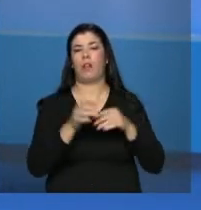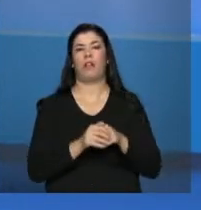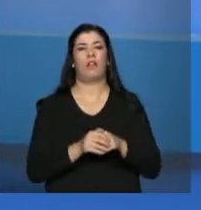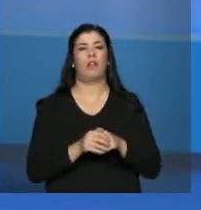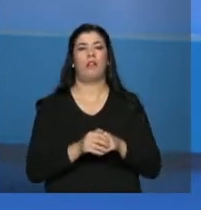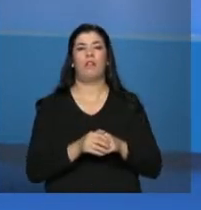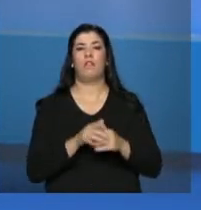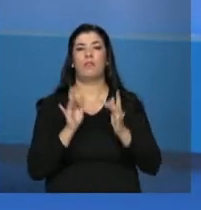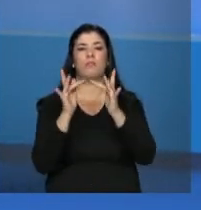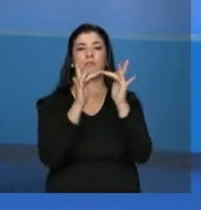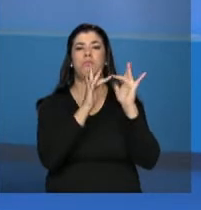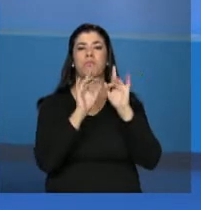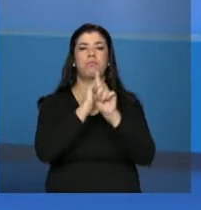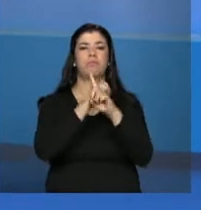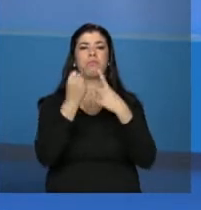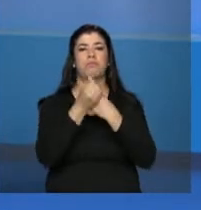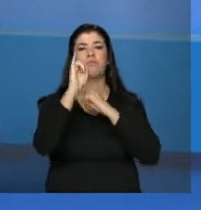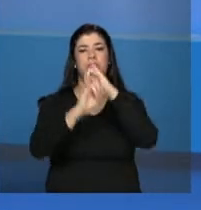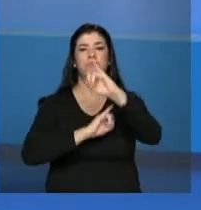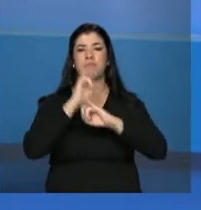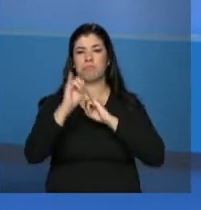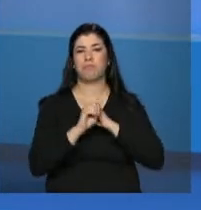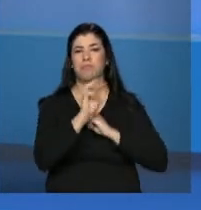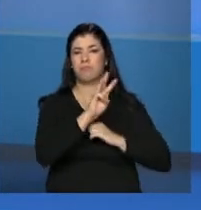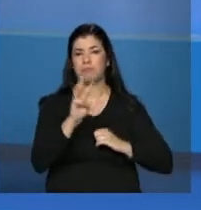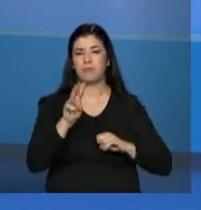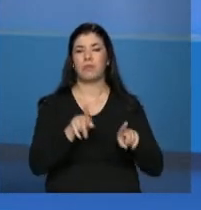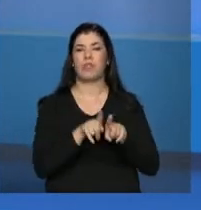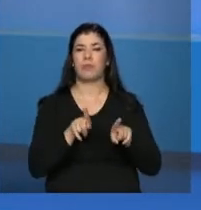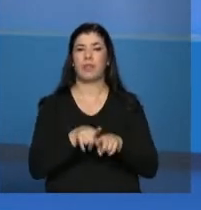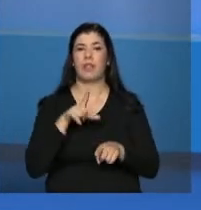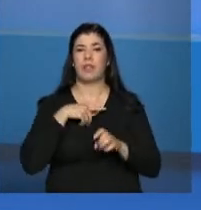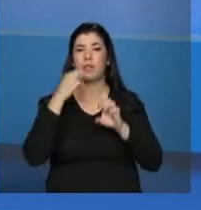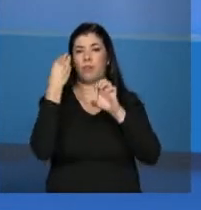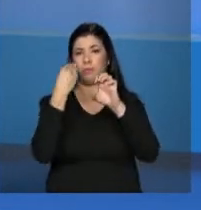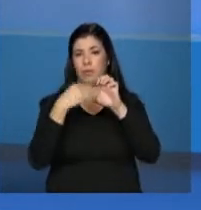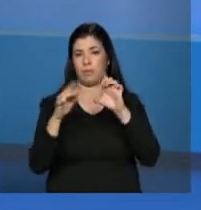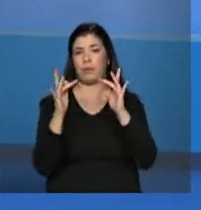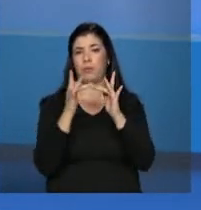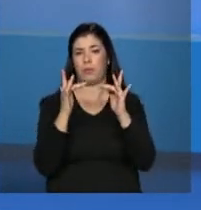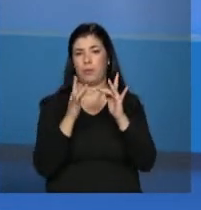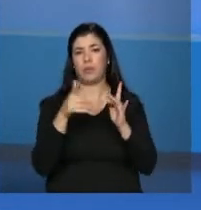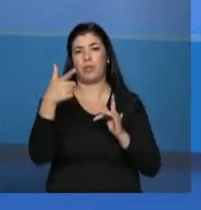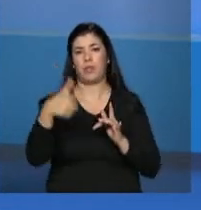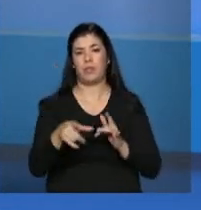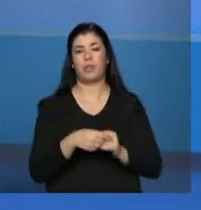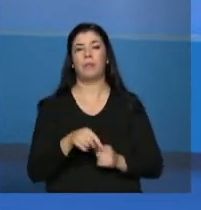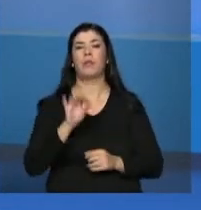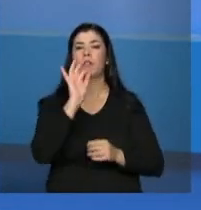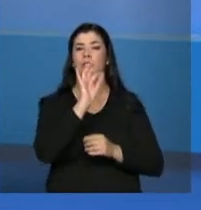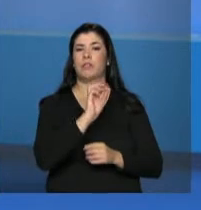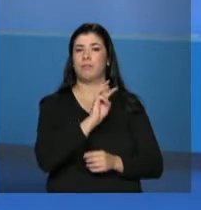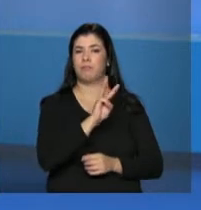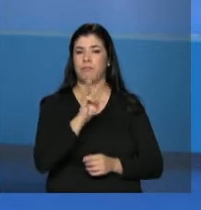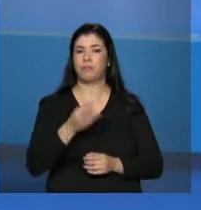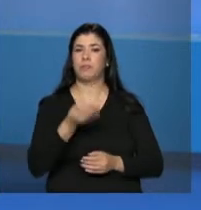vai instrumentalizar também. Nós temos um e-mail de contato, que depois os meninos vão deixar registradinho, então todas as formas